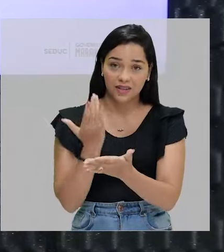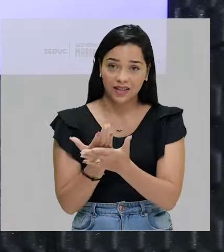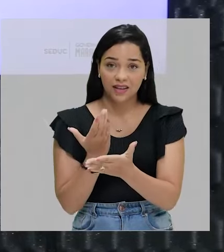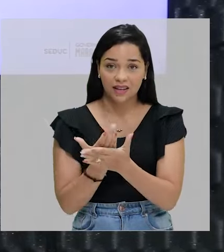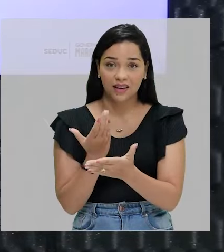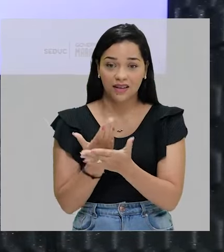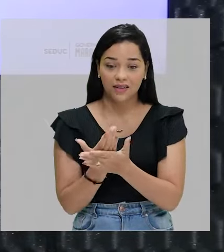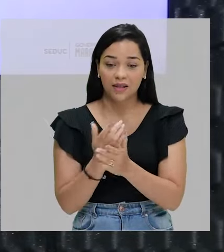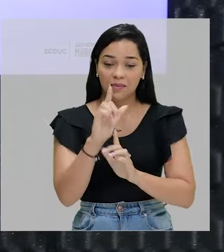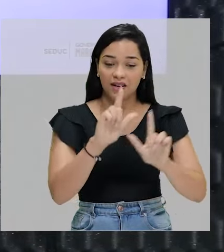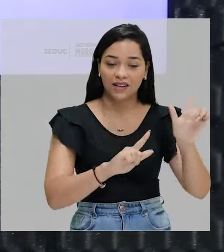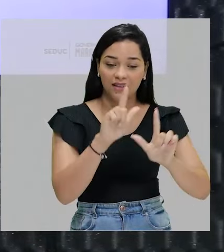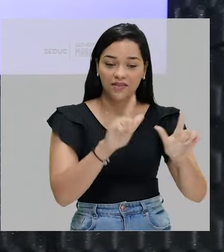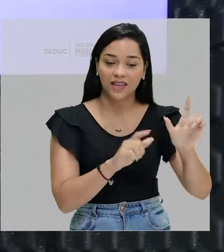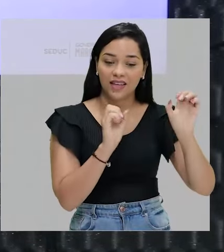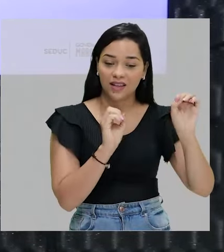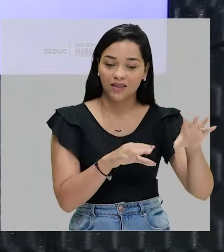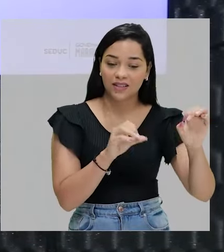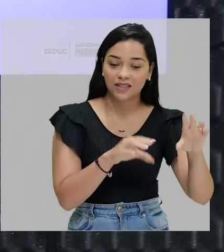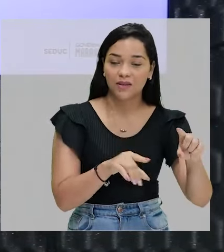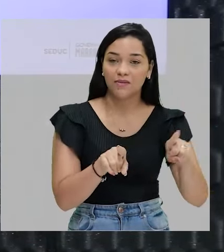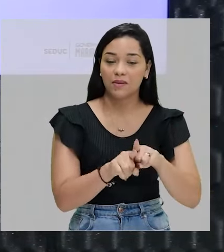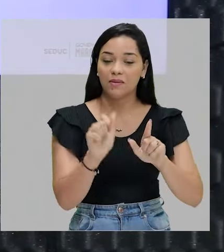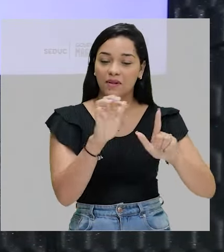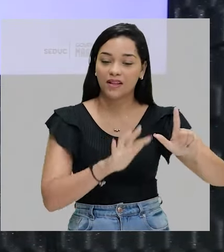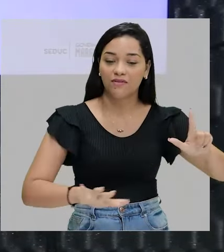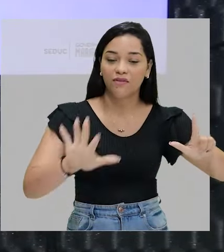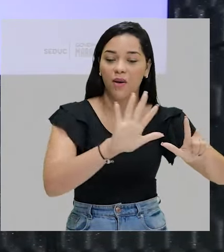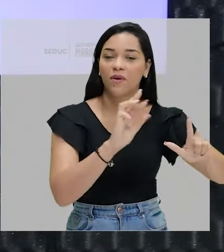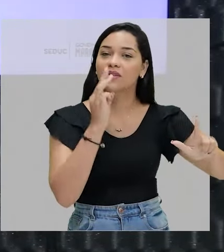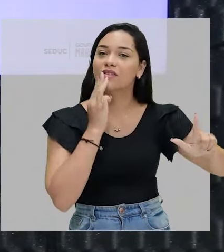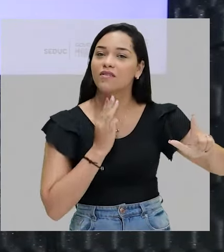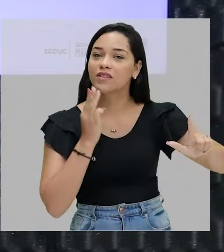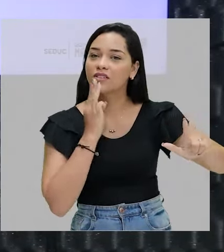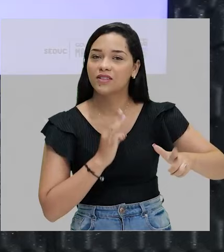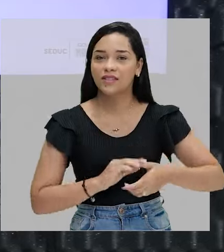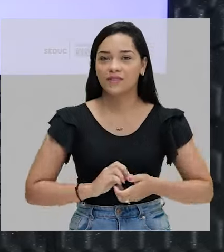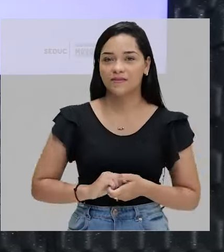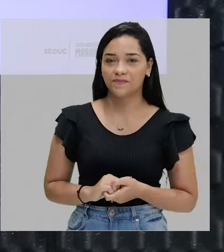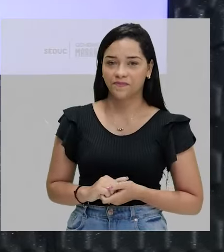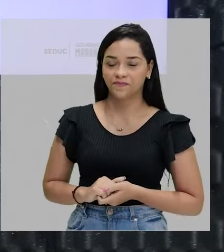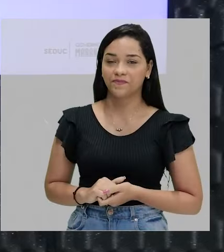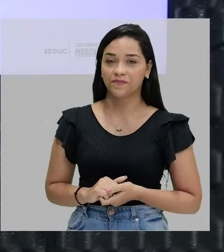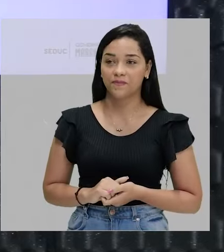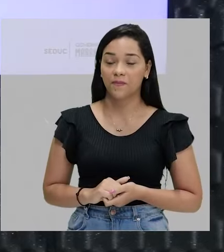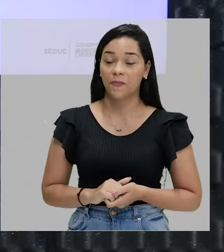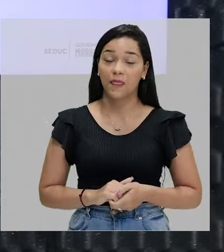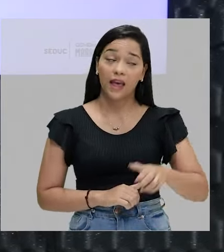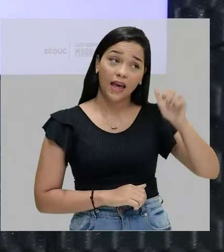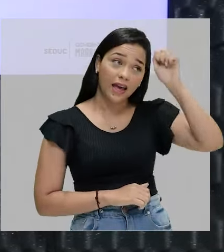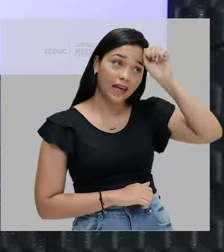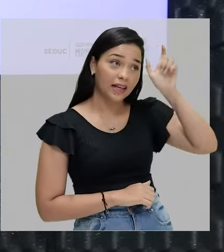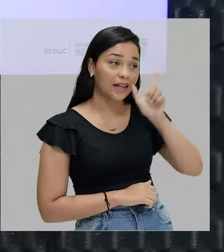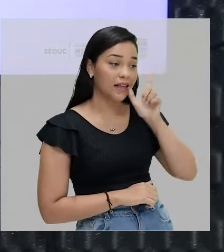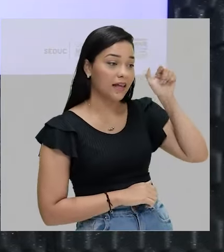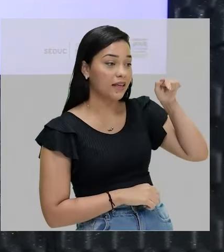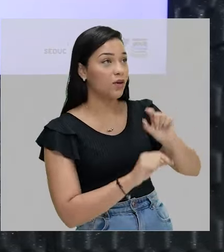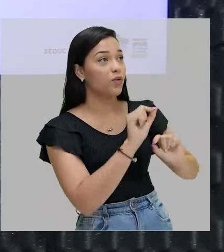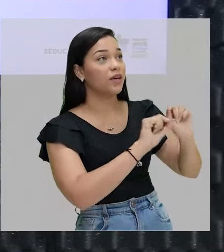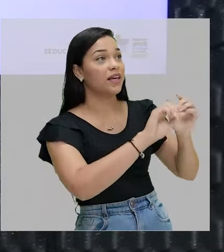para TV Educação e para a plataforma Gonçalves Dias. A Alana está